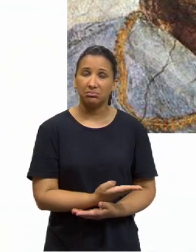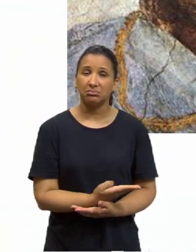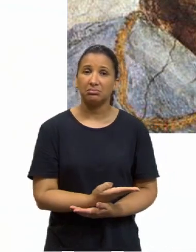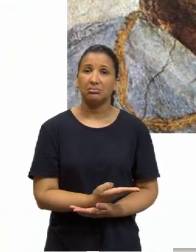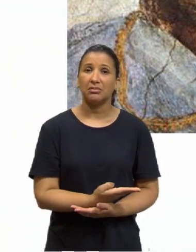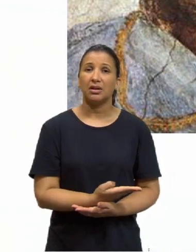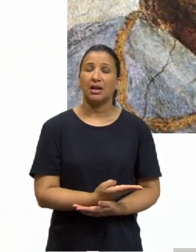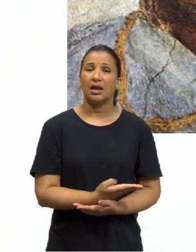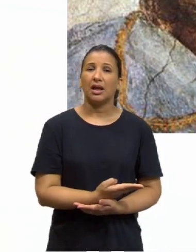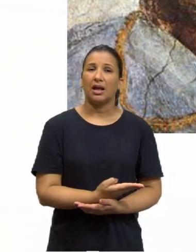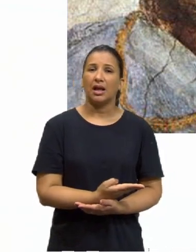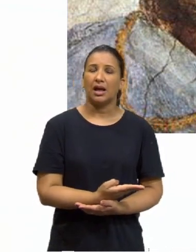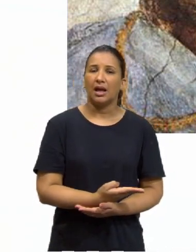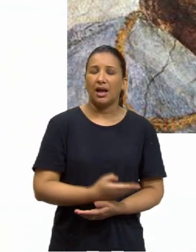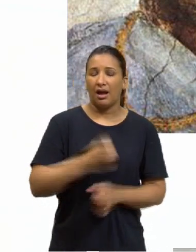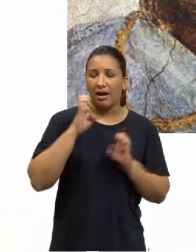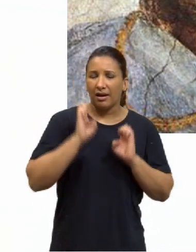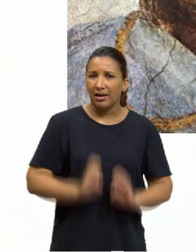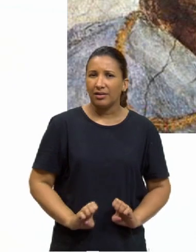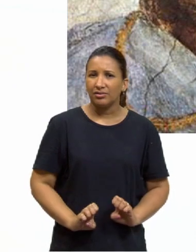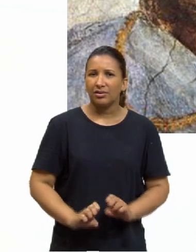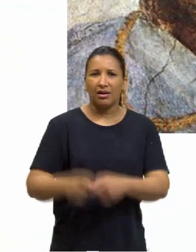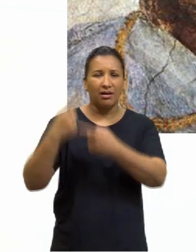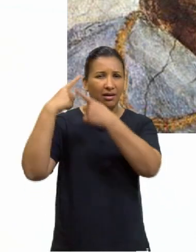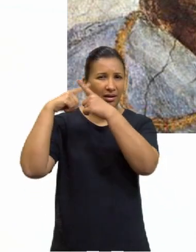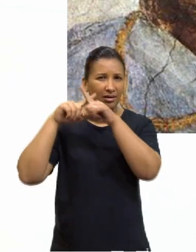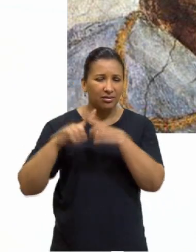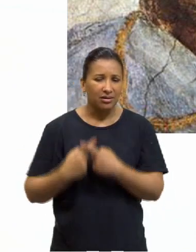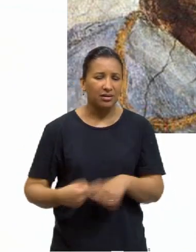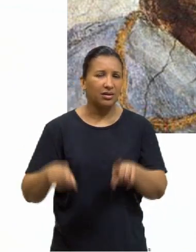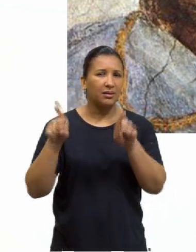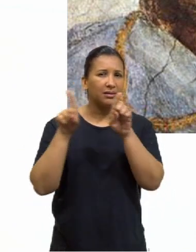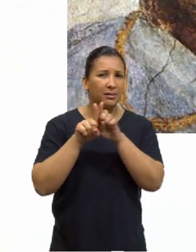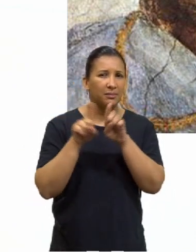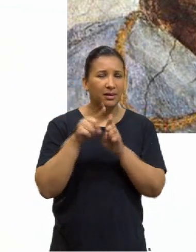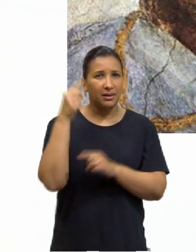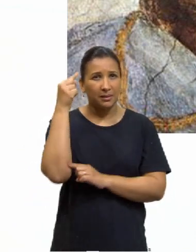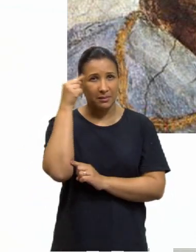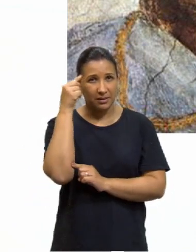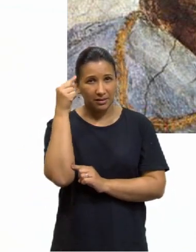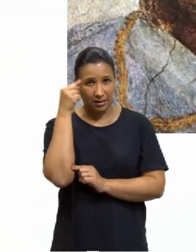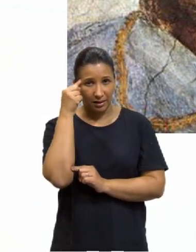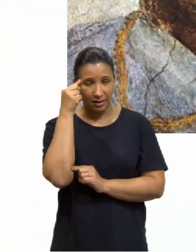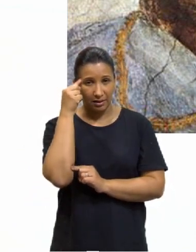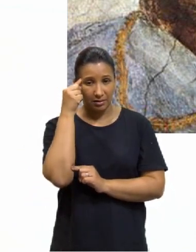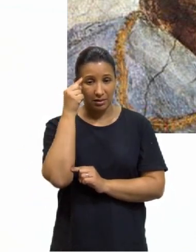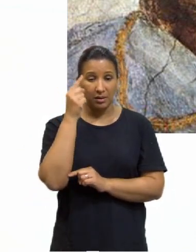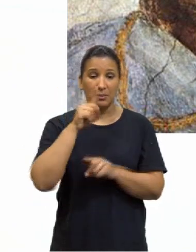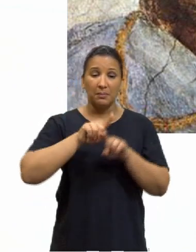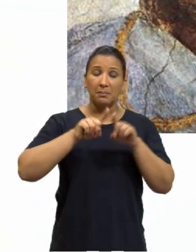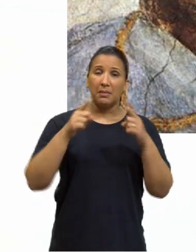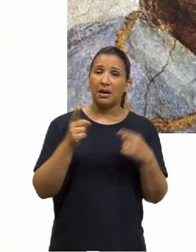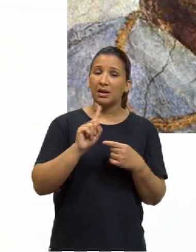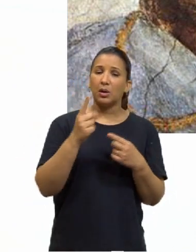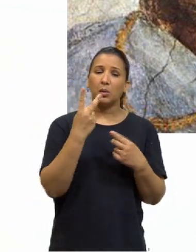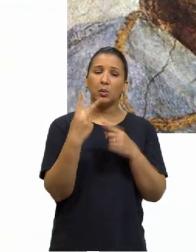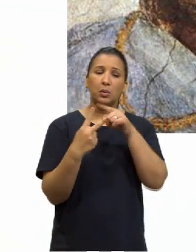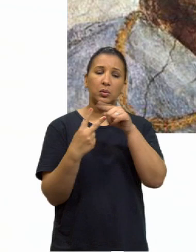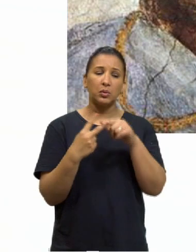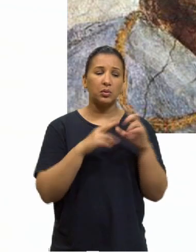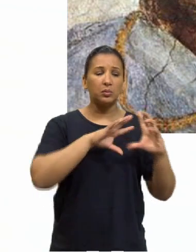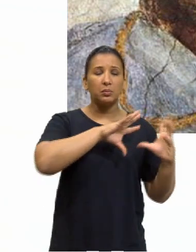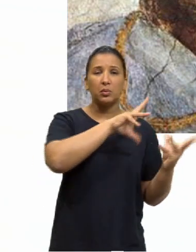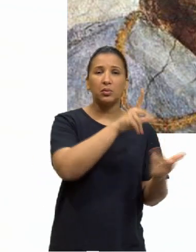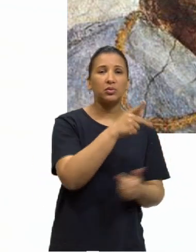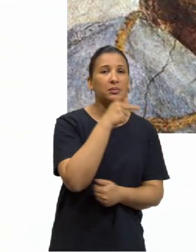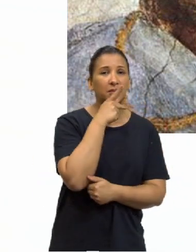para ele, a ética é racionalista, também é pensada, porém, sem aqueles dois mundos lá de Platão, estão